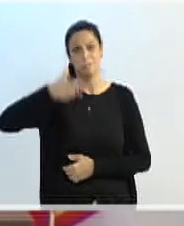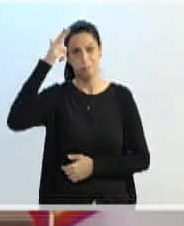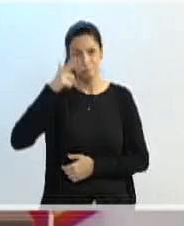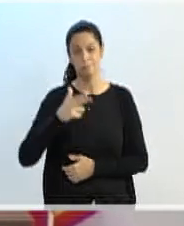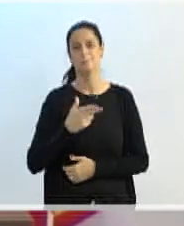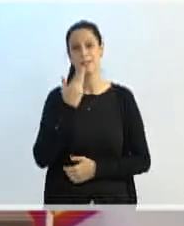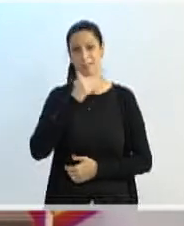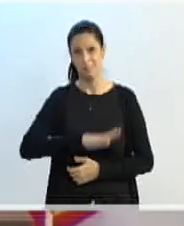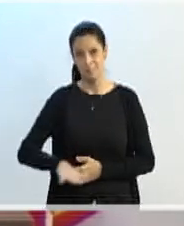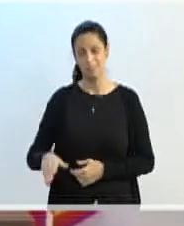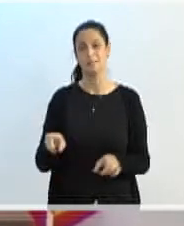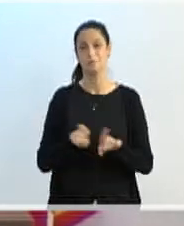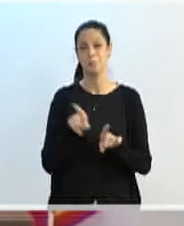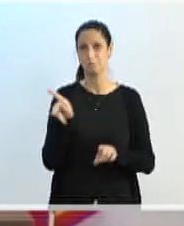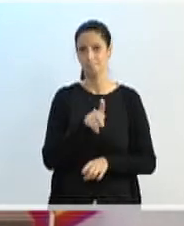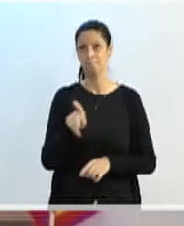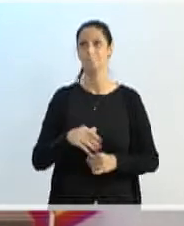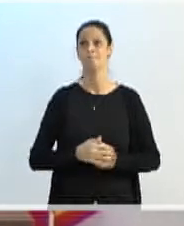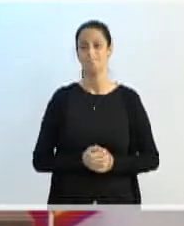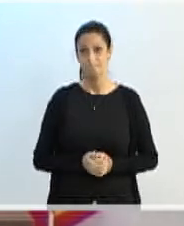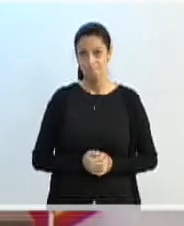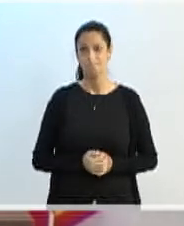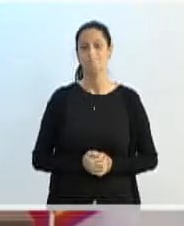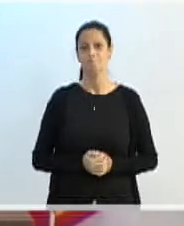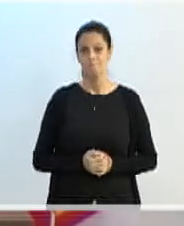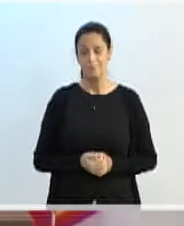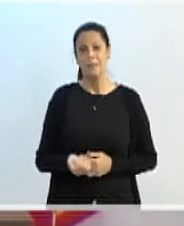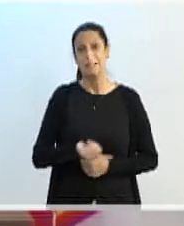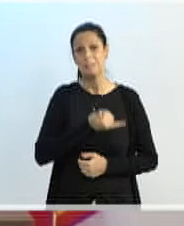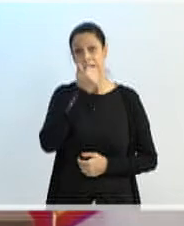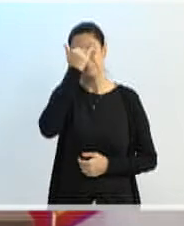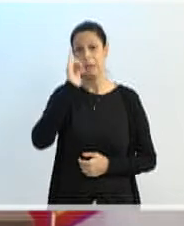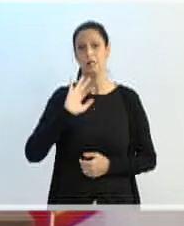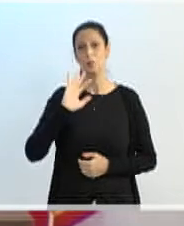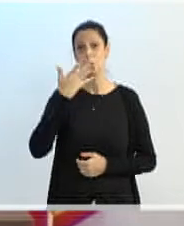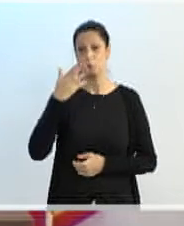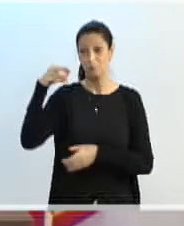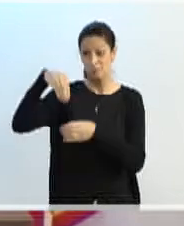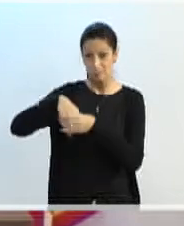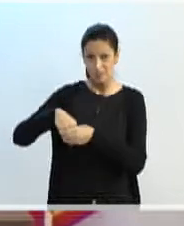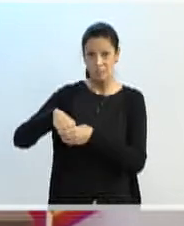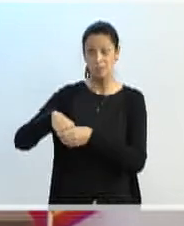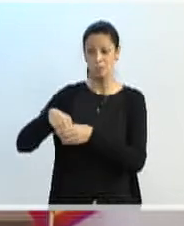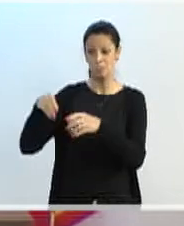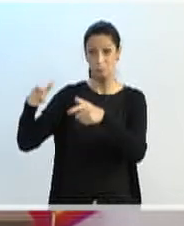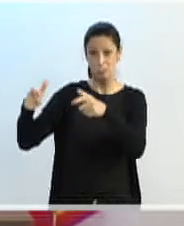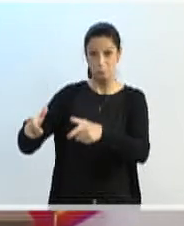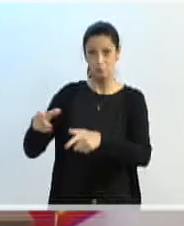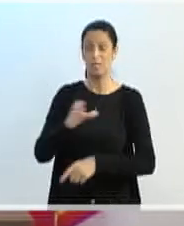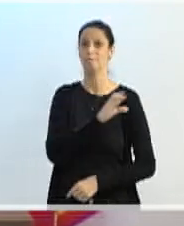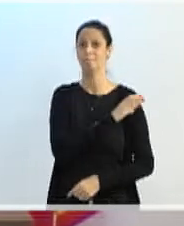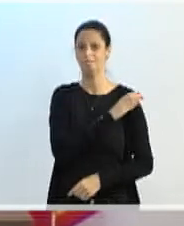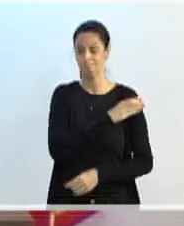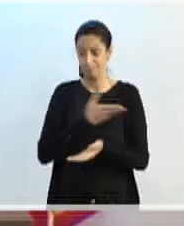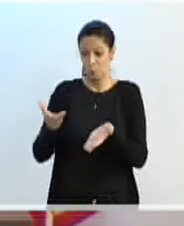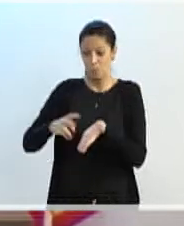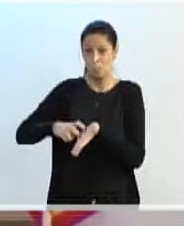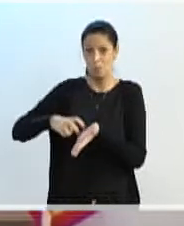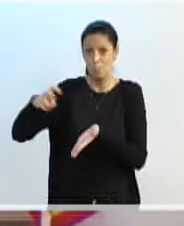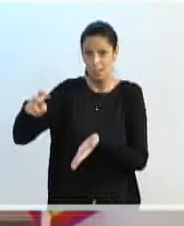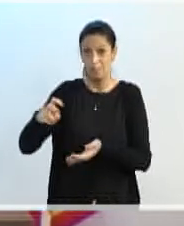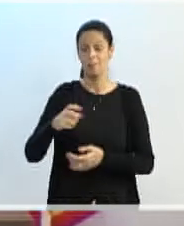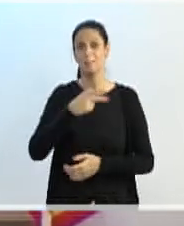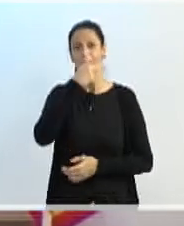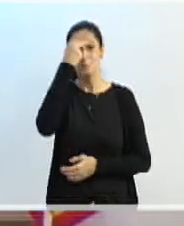Catarina. Após a tragédia ocorrida no local, hoje pela manhã, que tenho força e